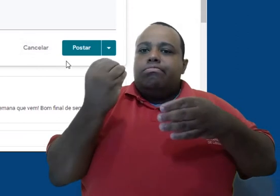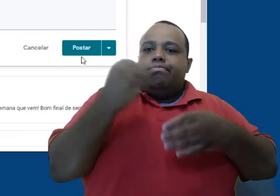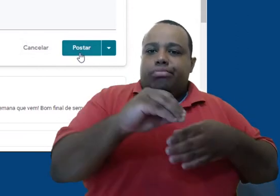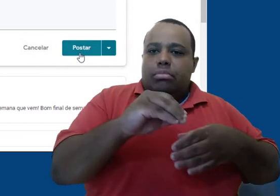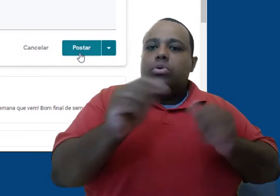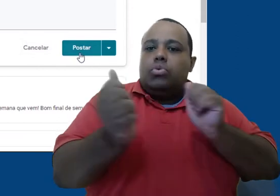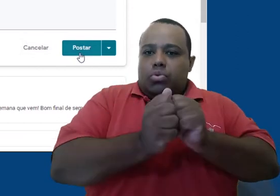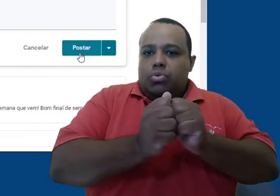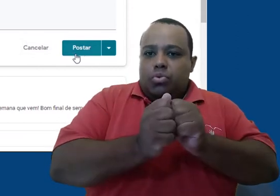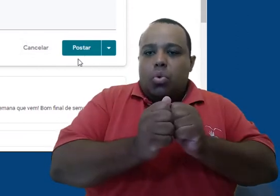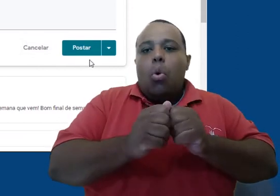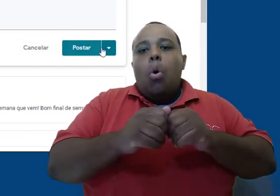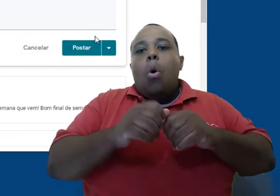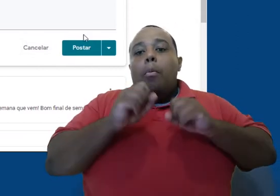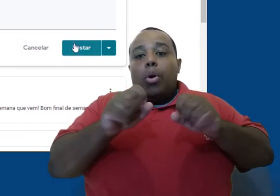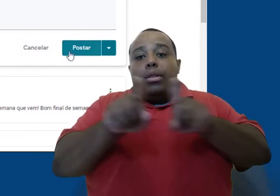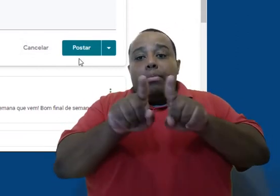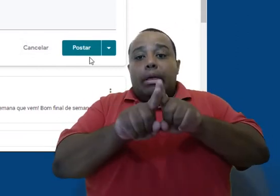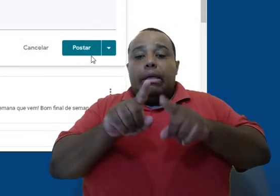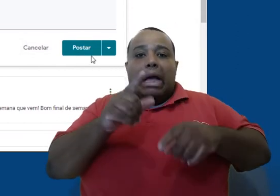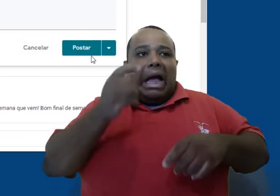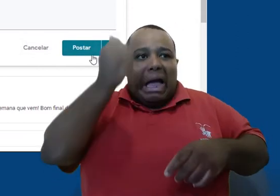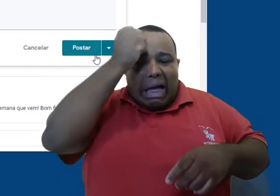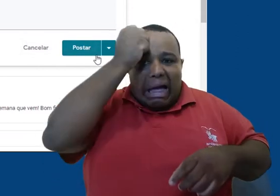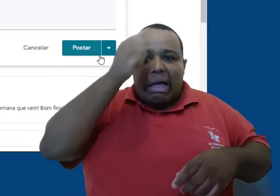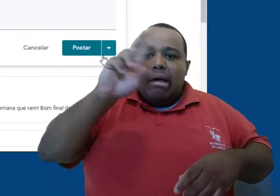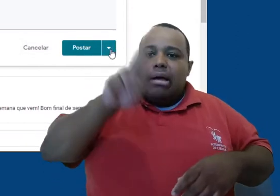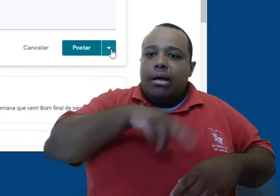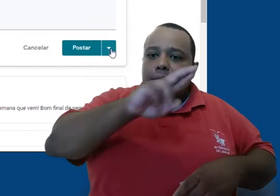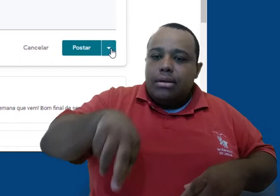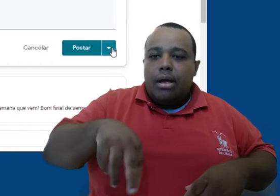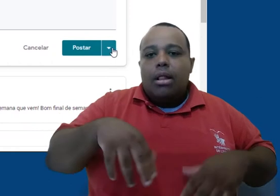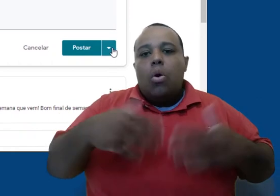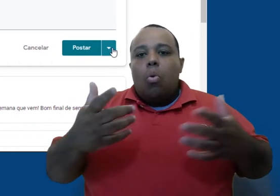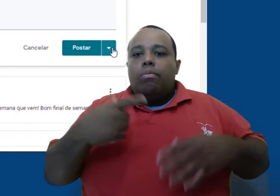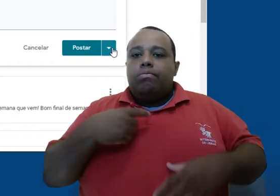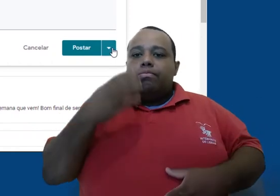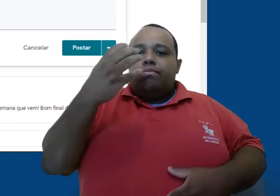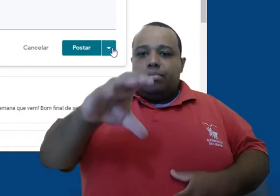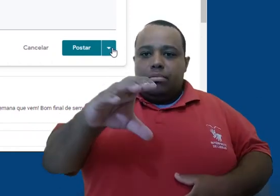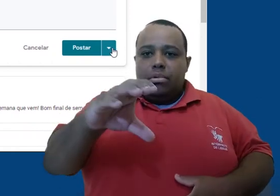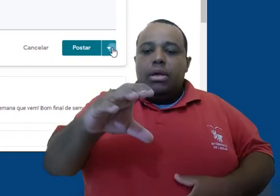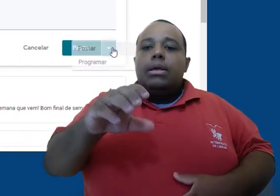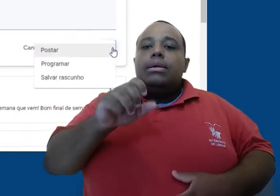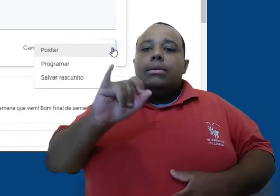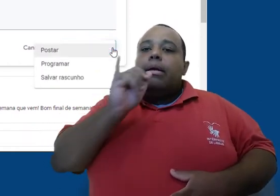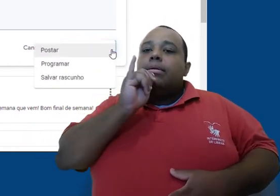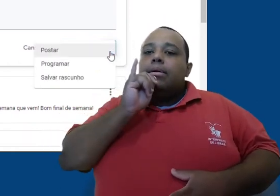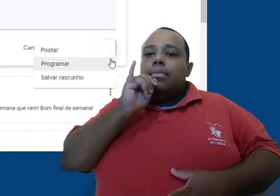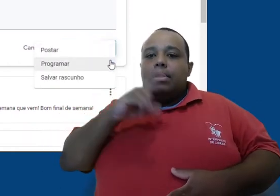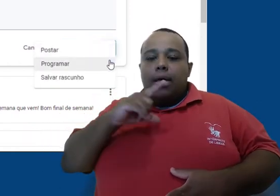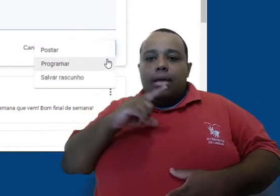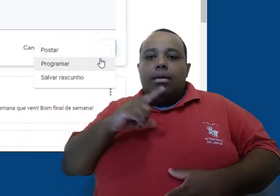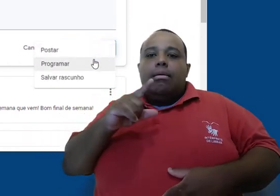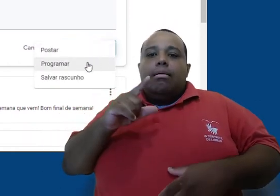clicando no botão Cancelar, e também podemos Postar. Se clicarmos na setinha ao lado do botão Postar, temos acesso a